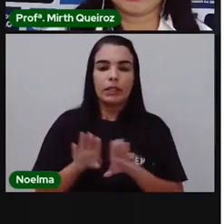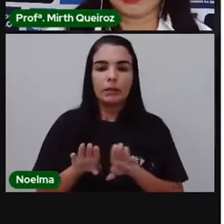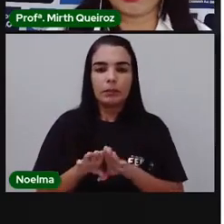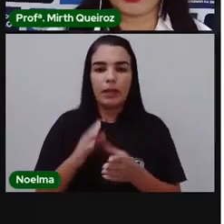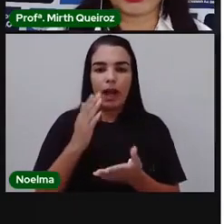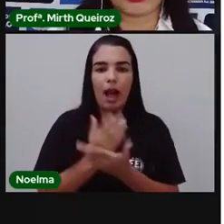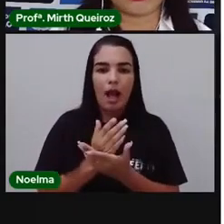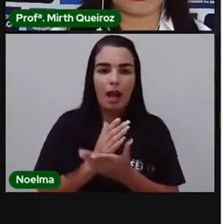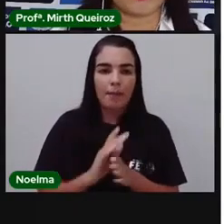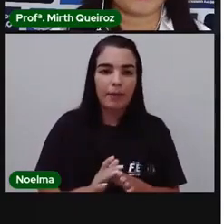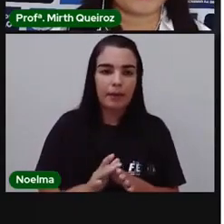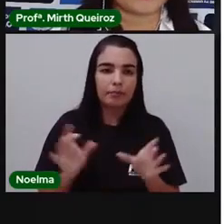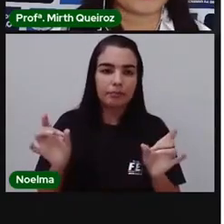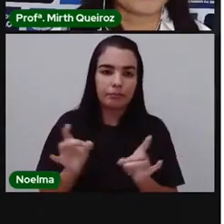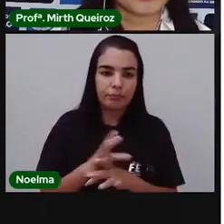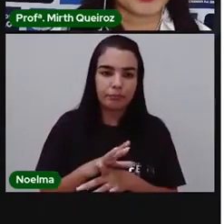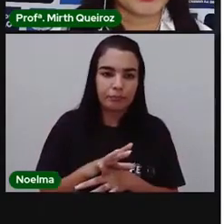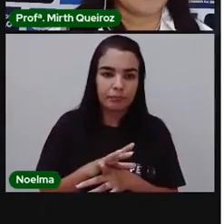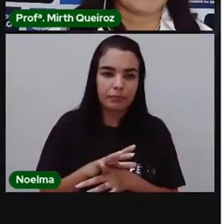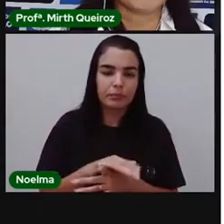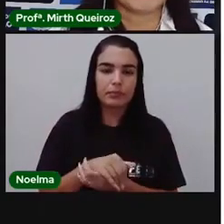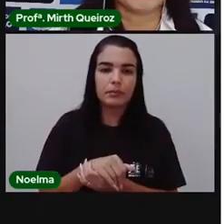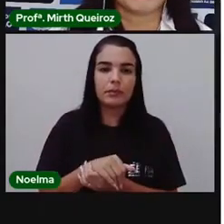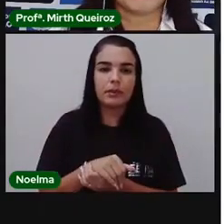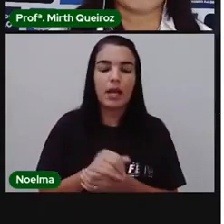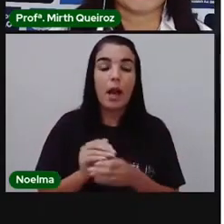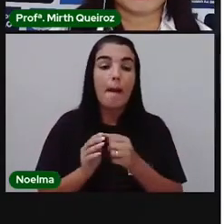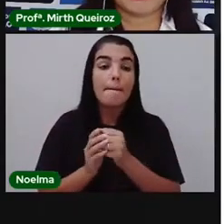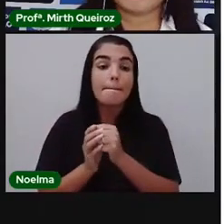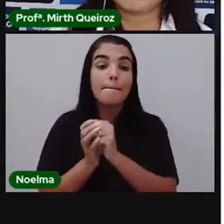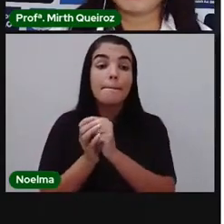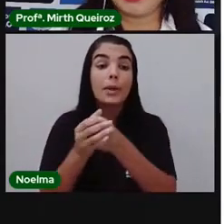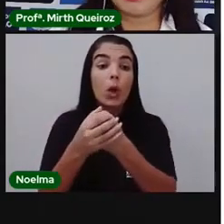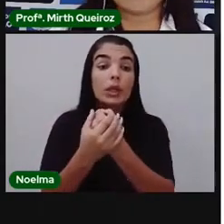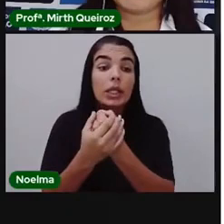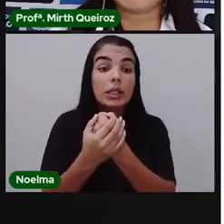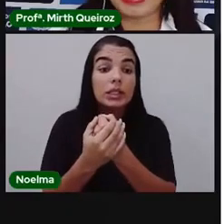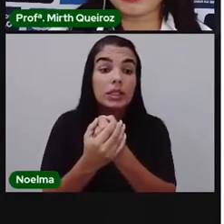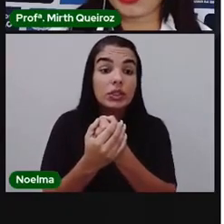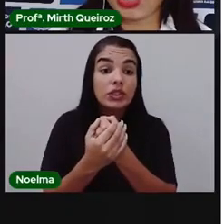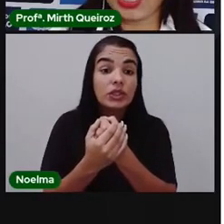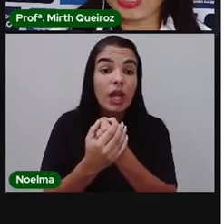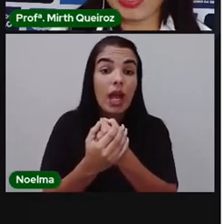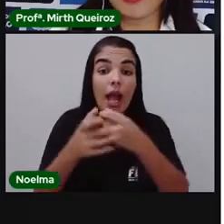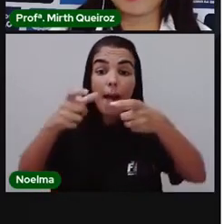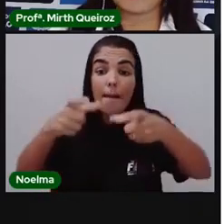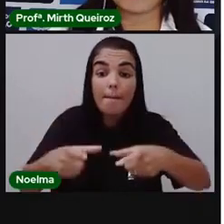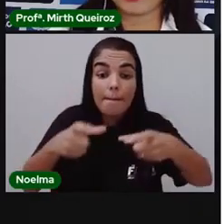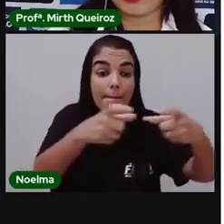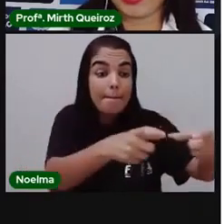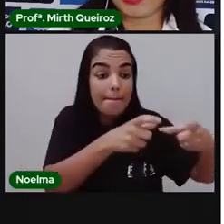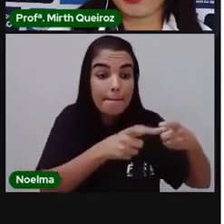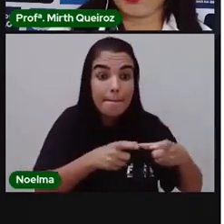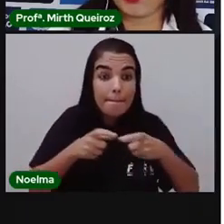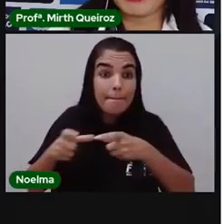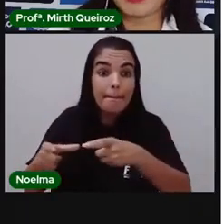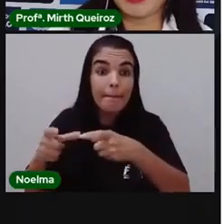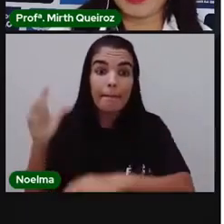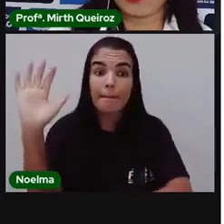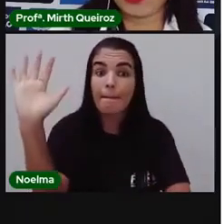sendo extintos. Proteger ecossistemas e habitats. Lembram o que